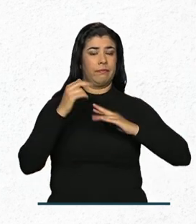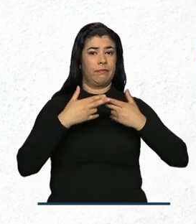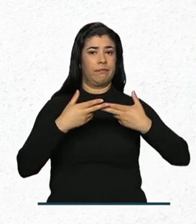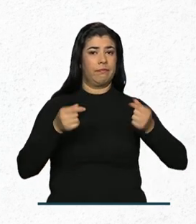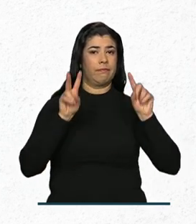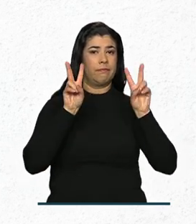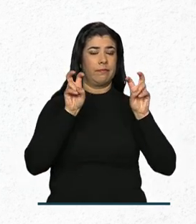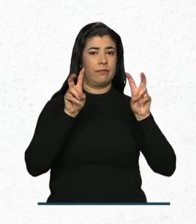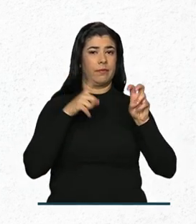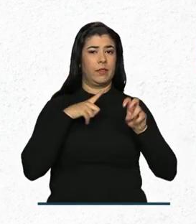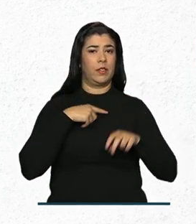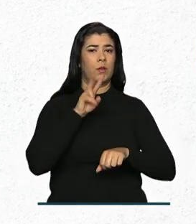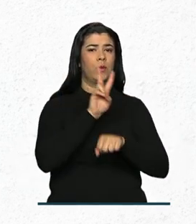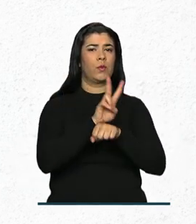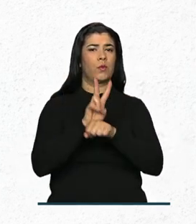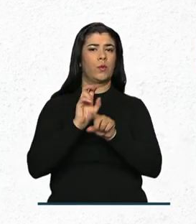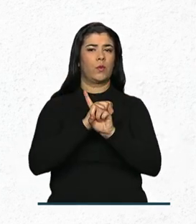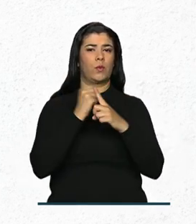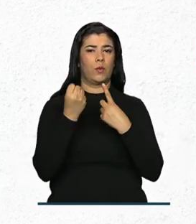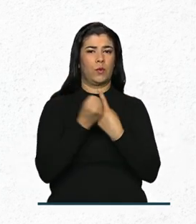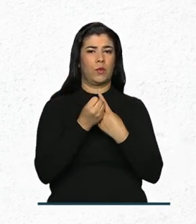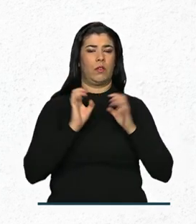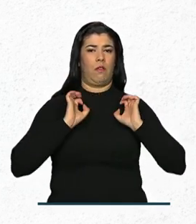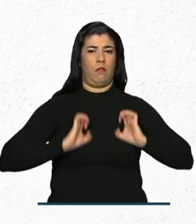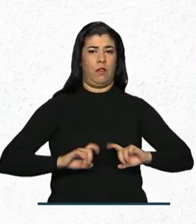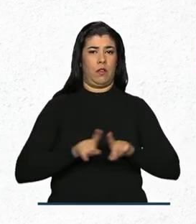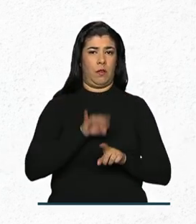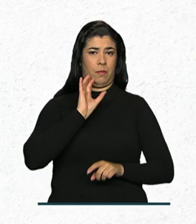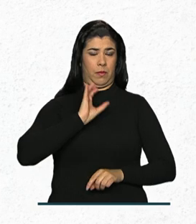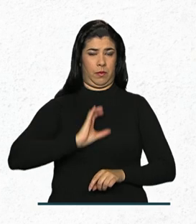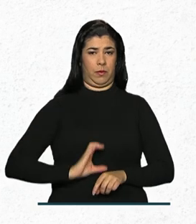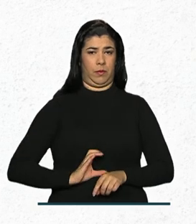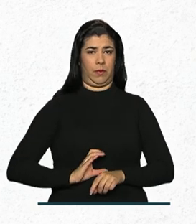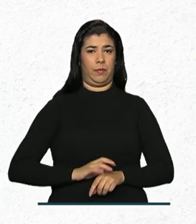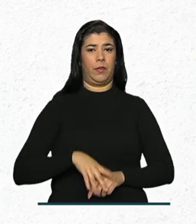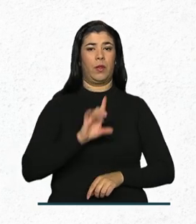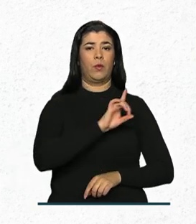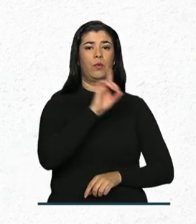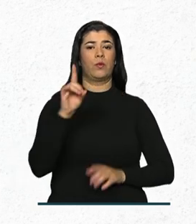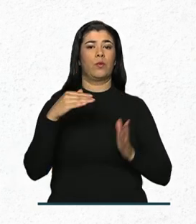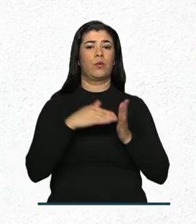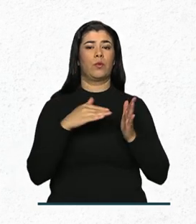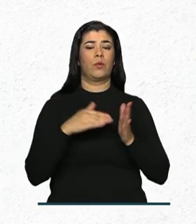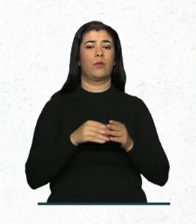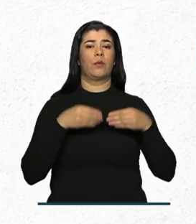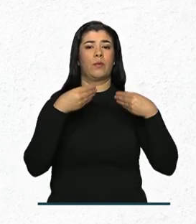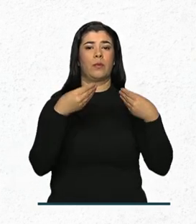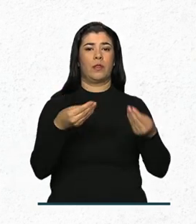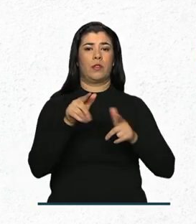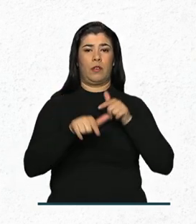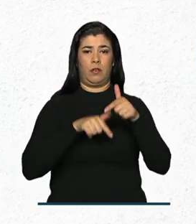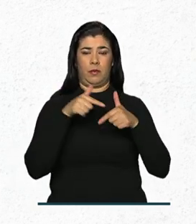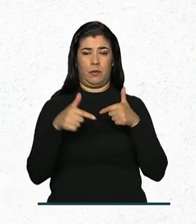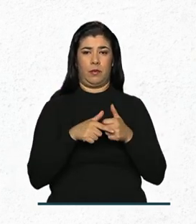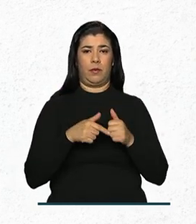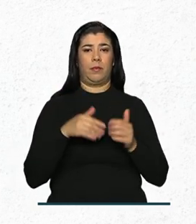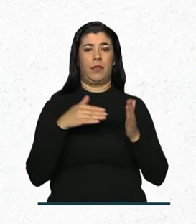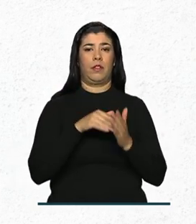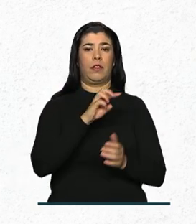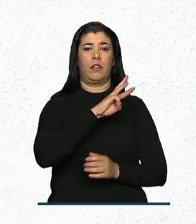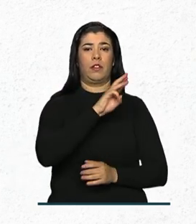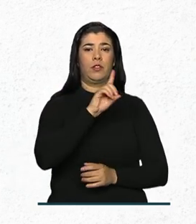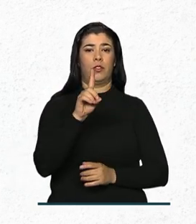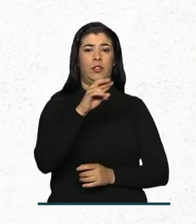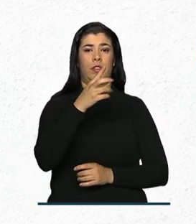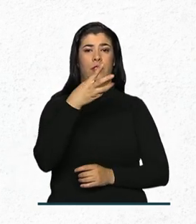relacionados ao controle social, à ética e à cidadania. A data limite para entrega dos trabalhos é 30 de